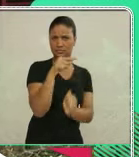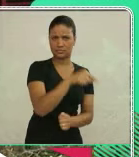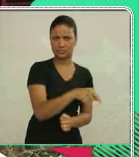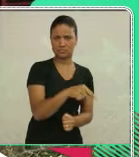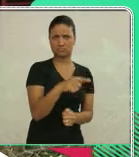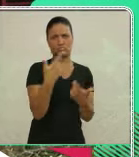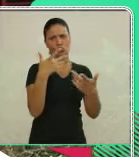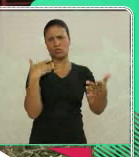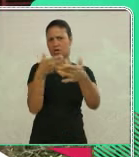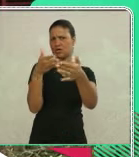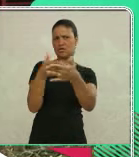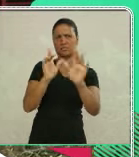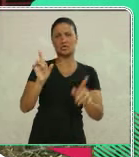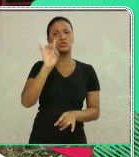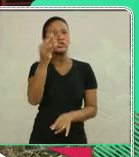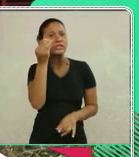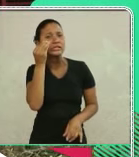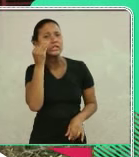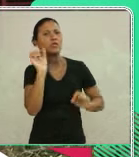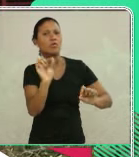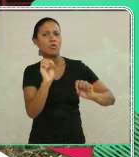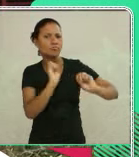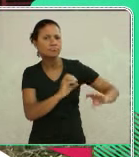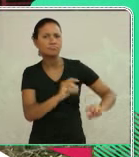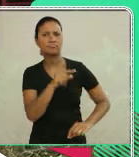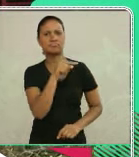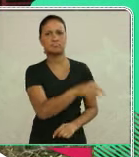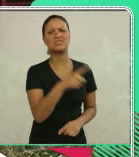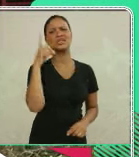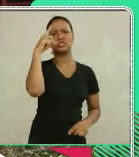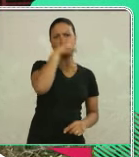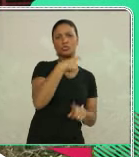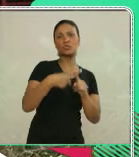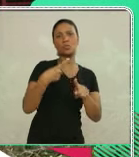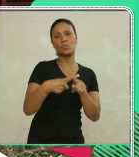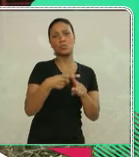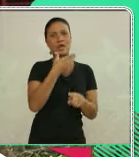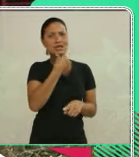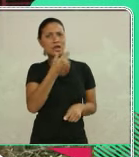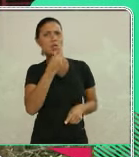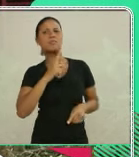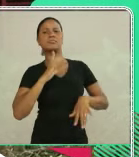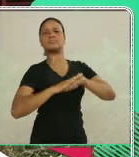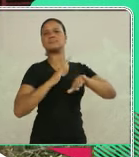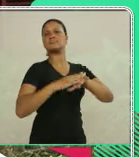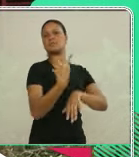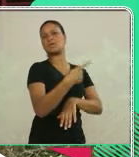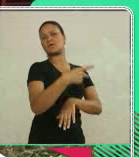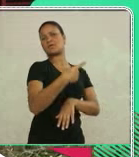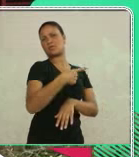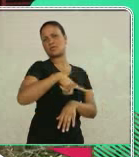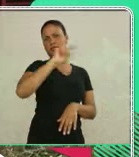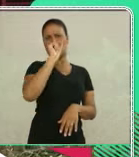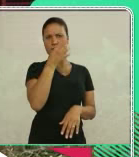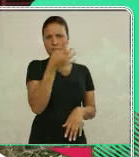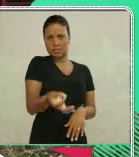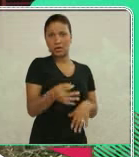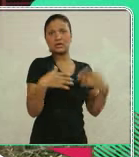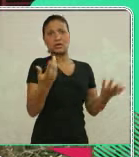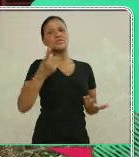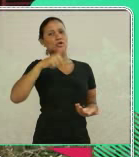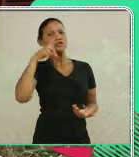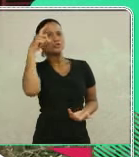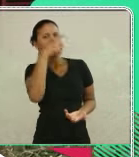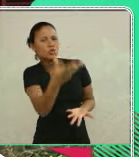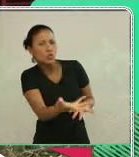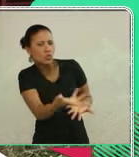faculdade. Não vai ter limite, entendeu? Não tem. Só se tentarem colocar. Mesmo assim vai ser difícil, porque